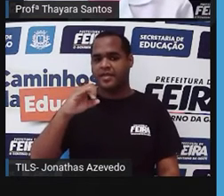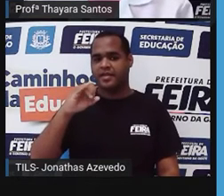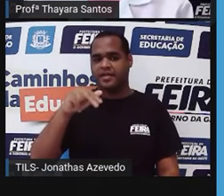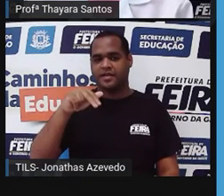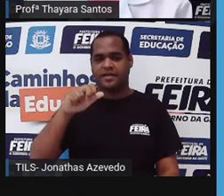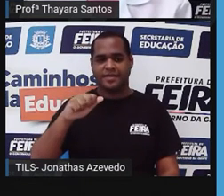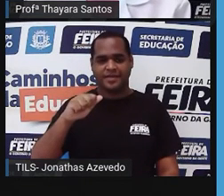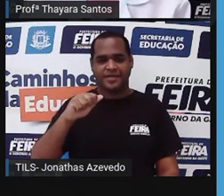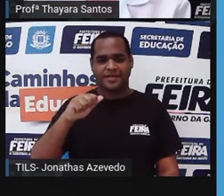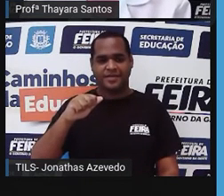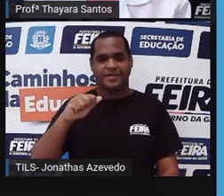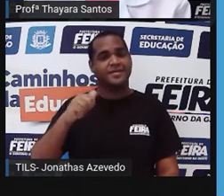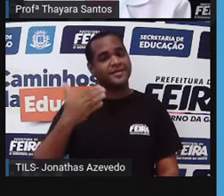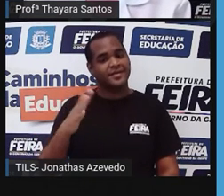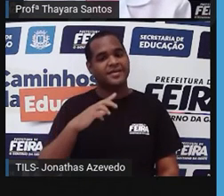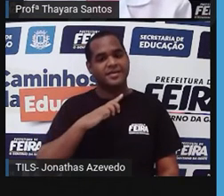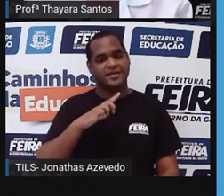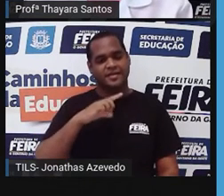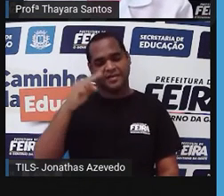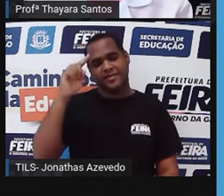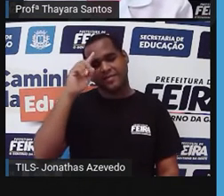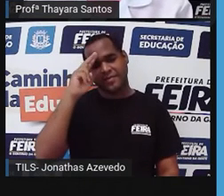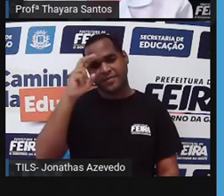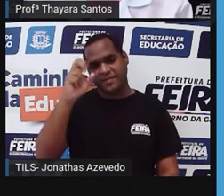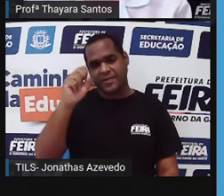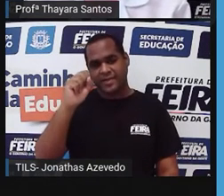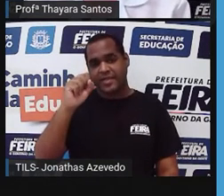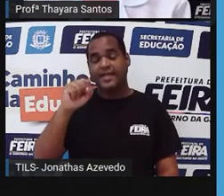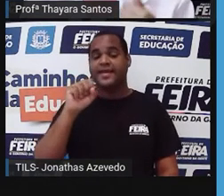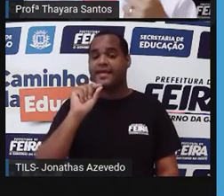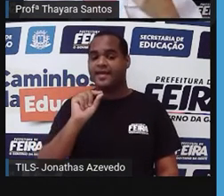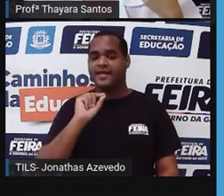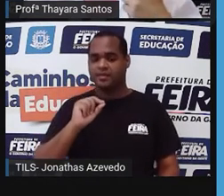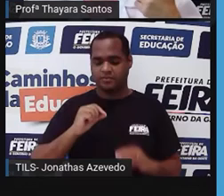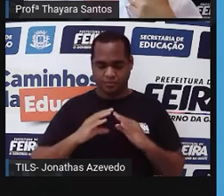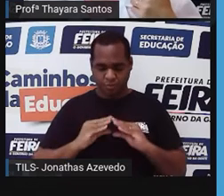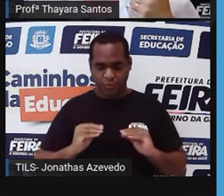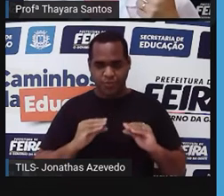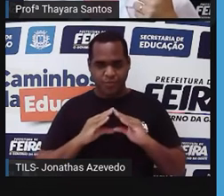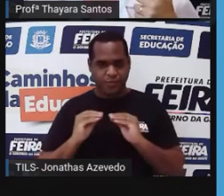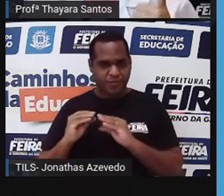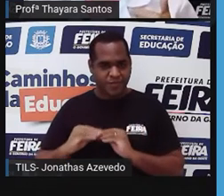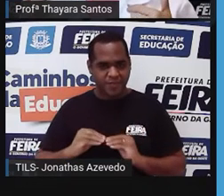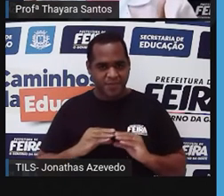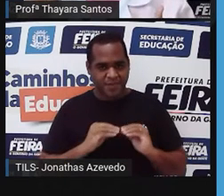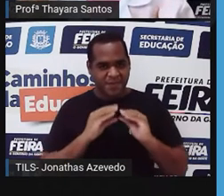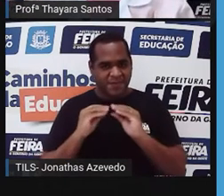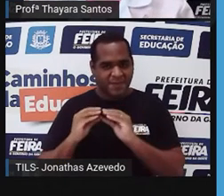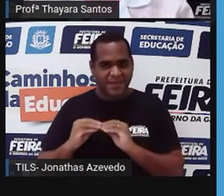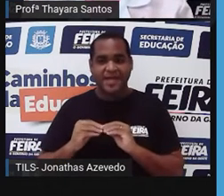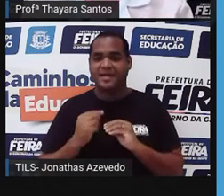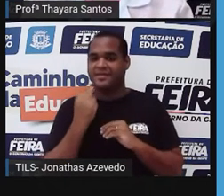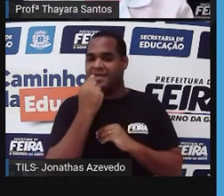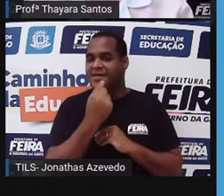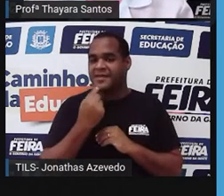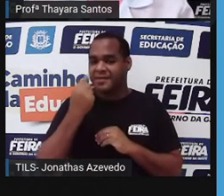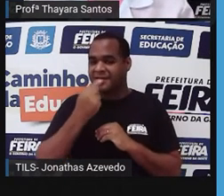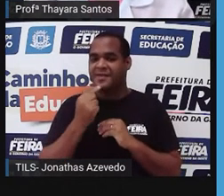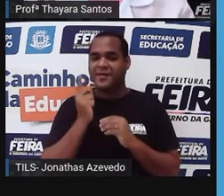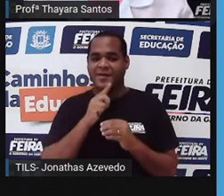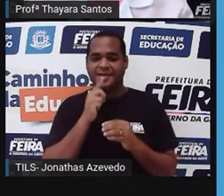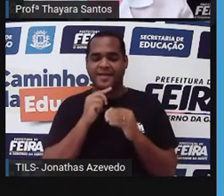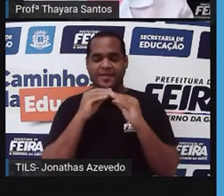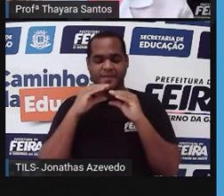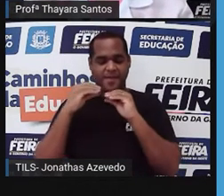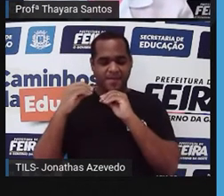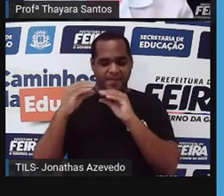pepsina, ela tem a função de digerir as proteínas. Assim como a amilase, que está lá na boca, tem a função de digerir os carboidratos,